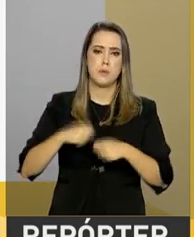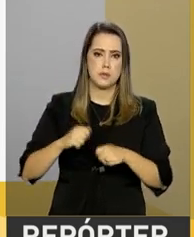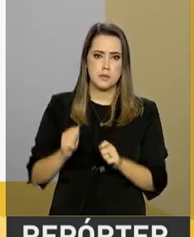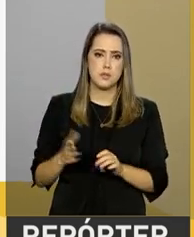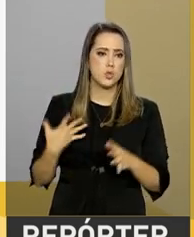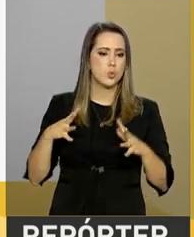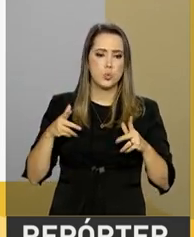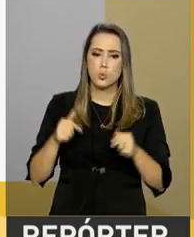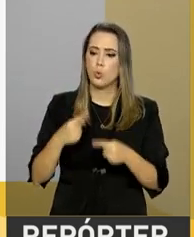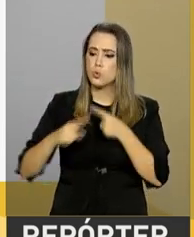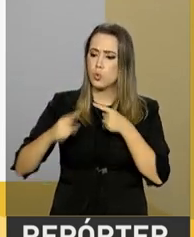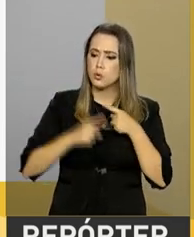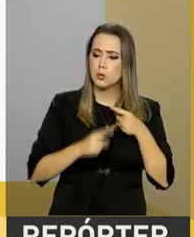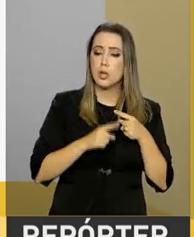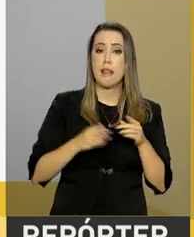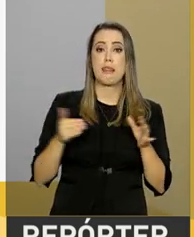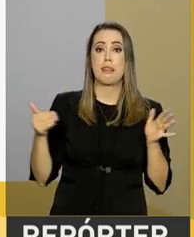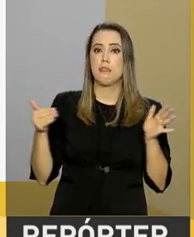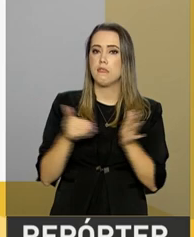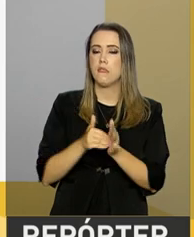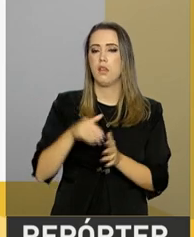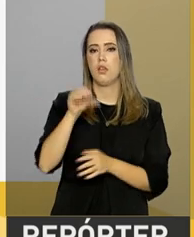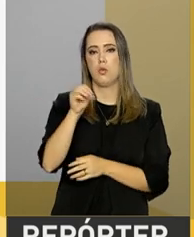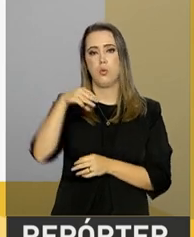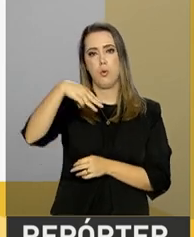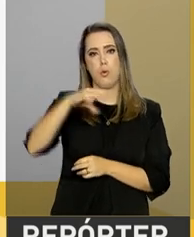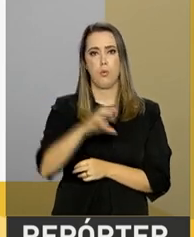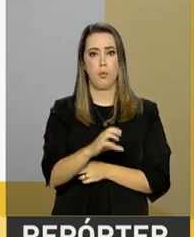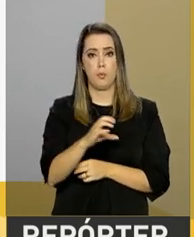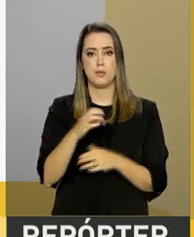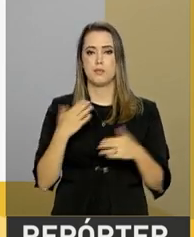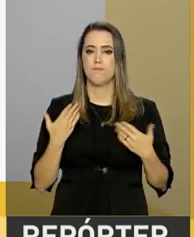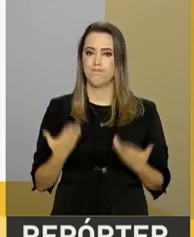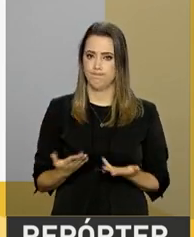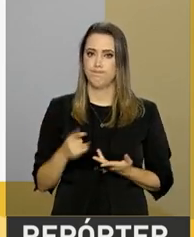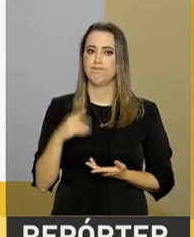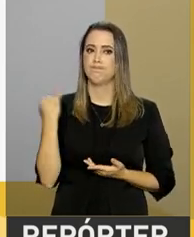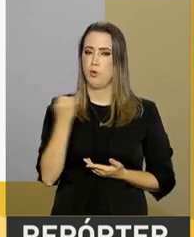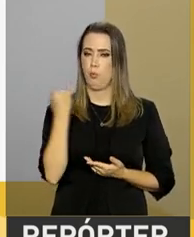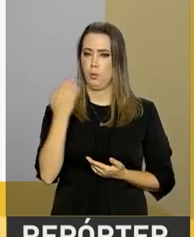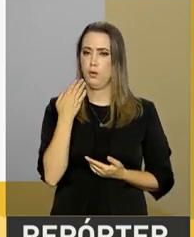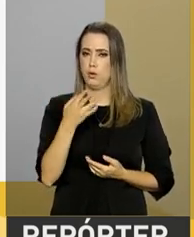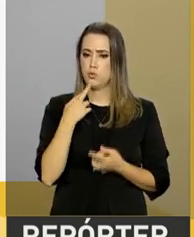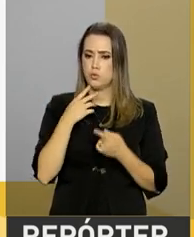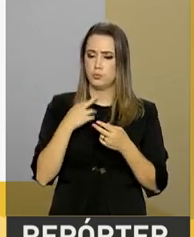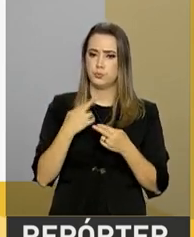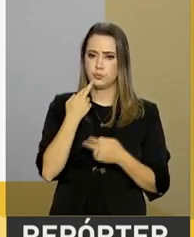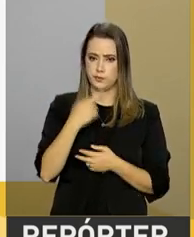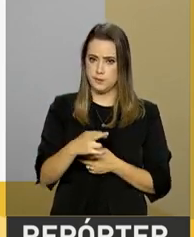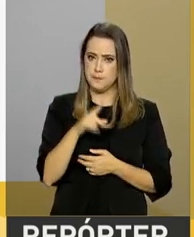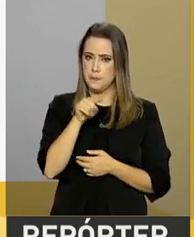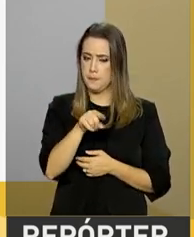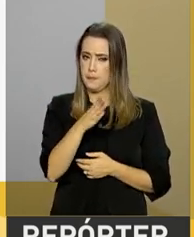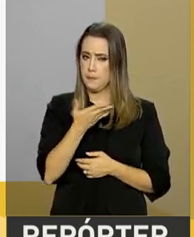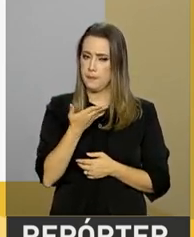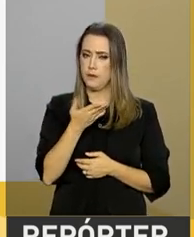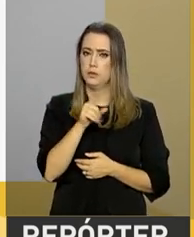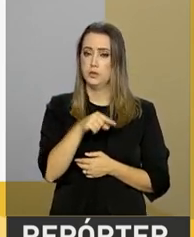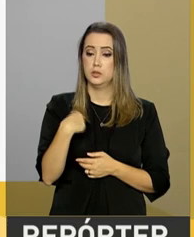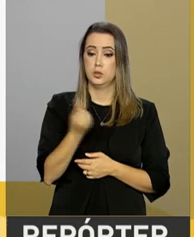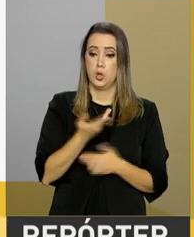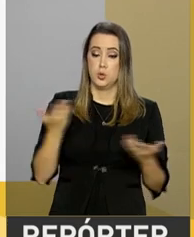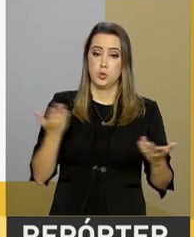inclusive multilaterais, como o MC. Inclusive, hoje, no momento em que nós estamos nos